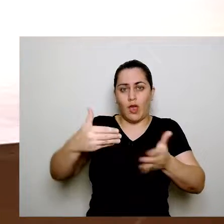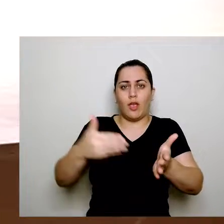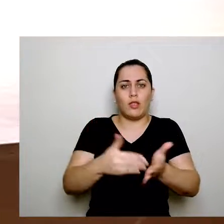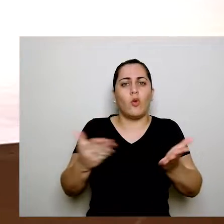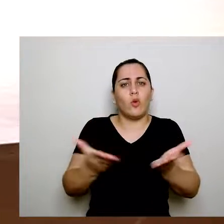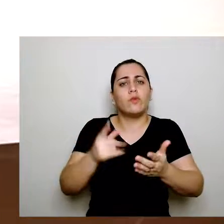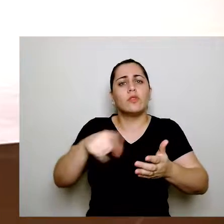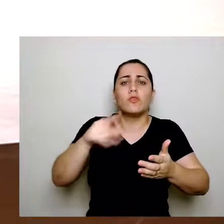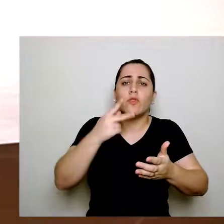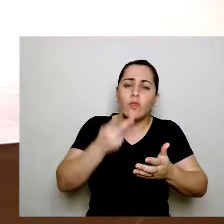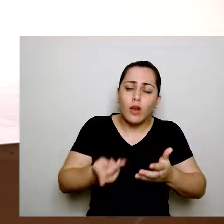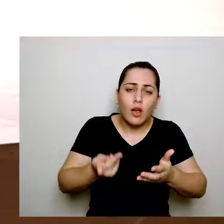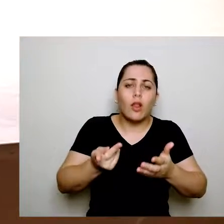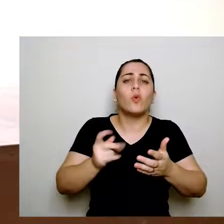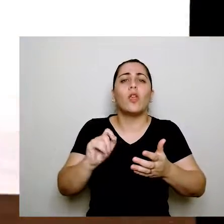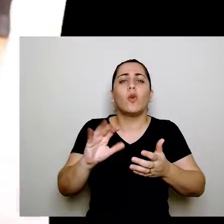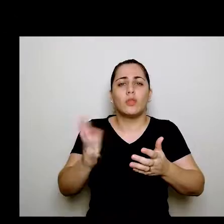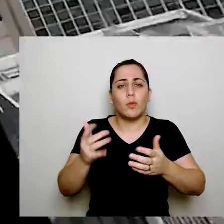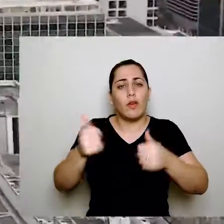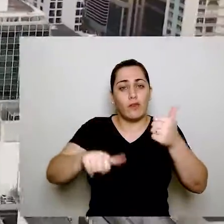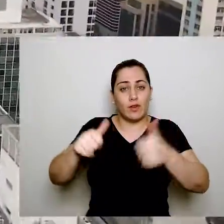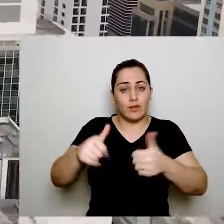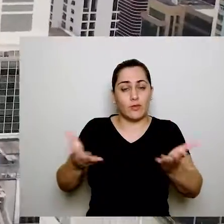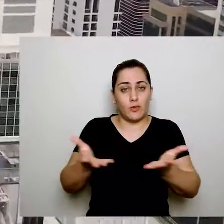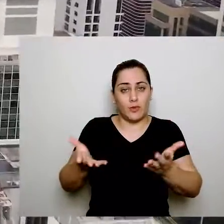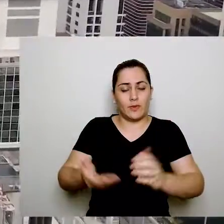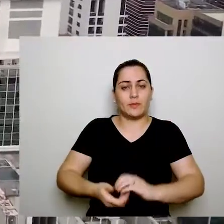manifestem em relação a essa avaliação que nós estamos fazendo.